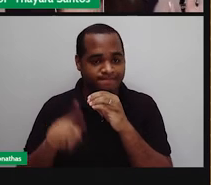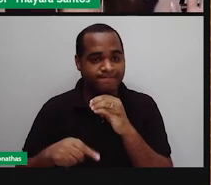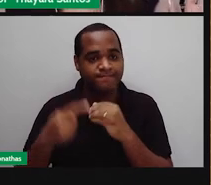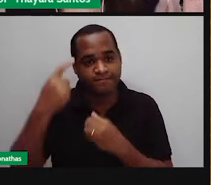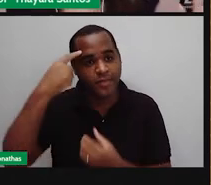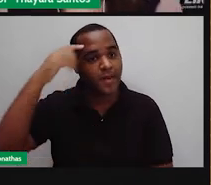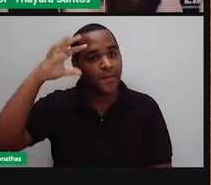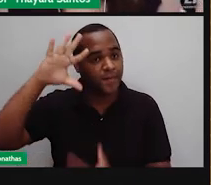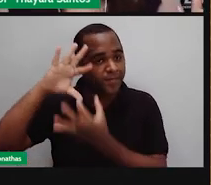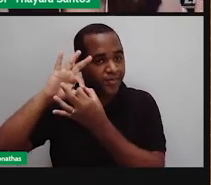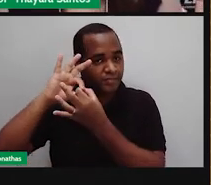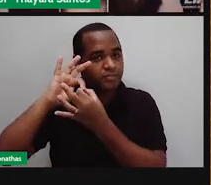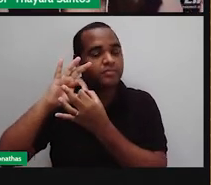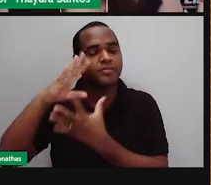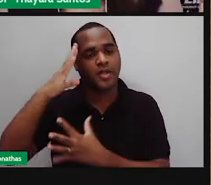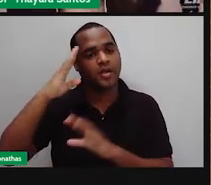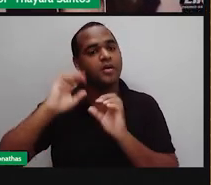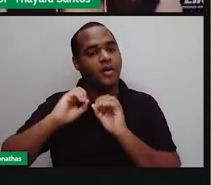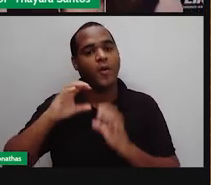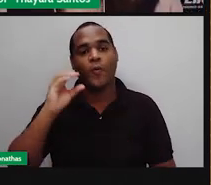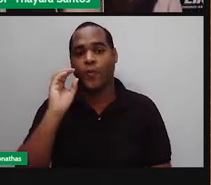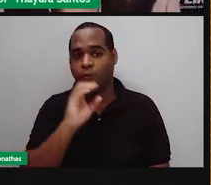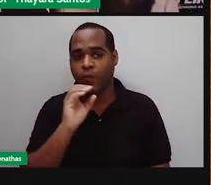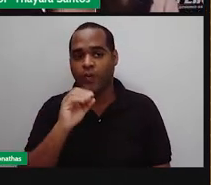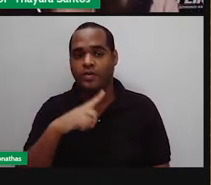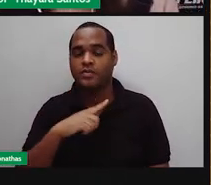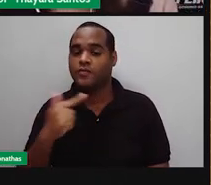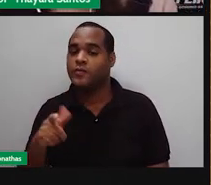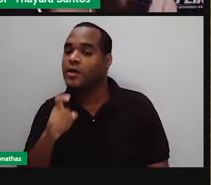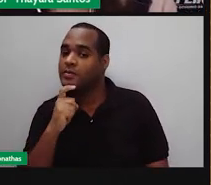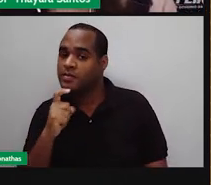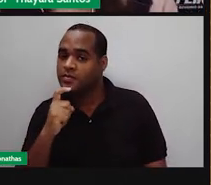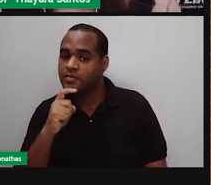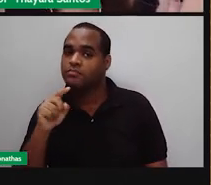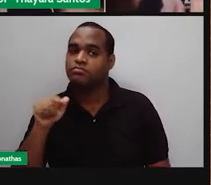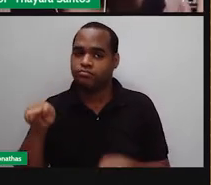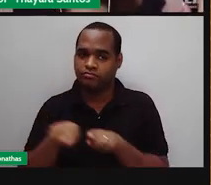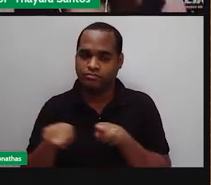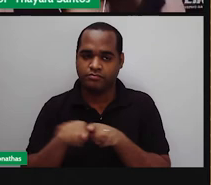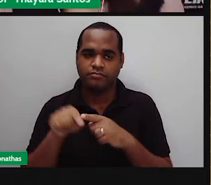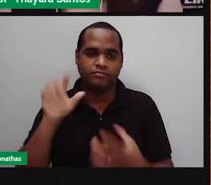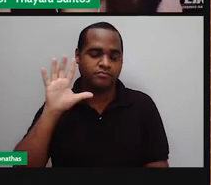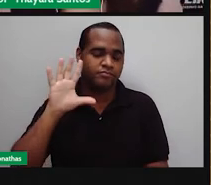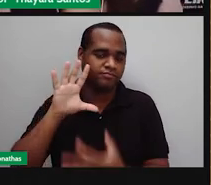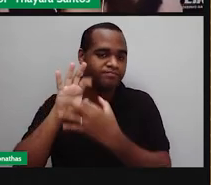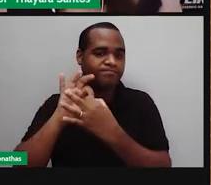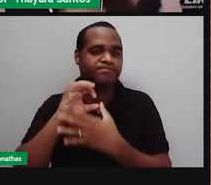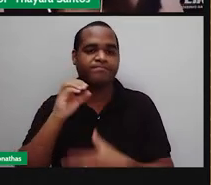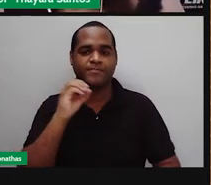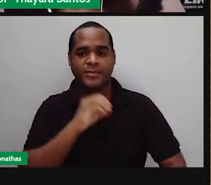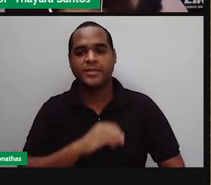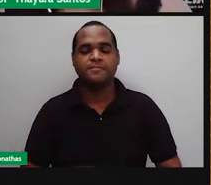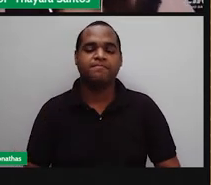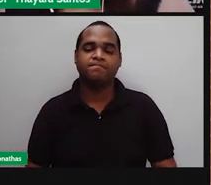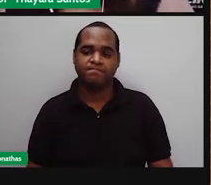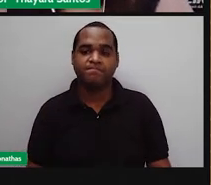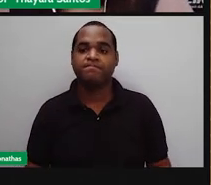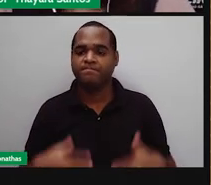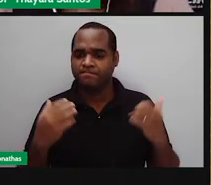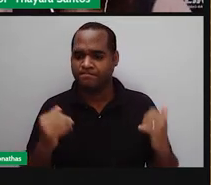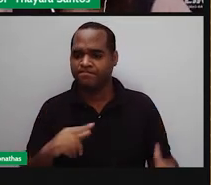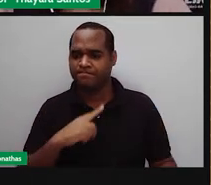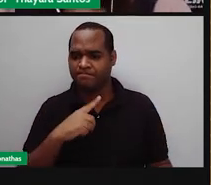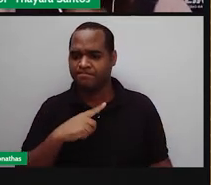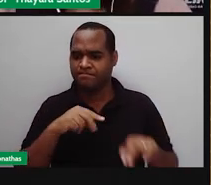ele manda essa informação para o nosso cérebro. Se eu estou tocando em superfície muito fria, ele também manda essa informação para o nosso cérebro. Então,